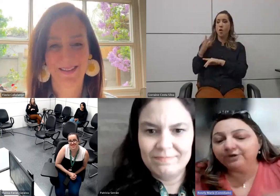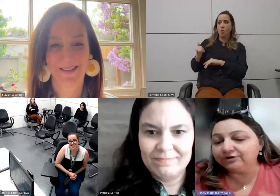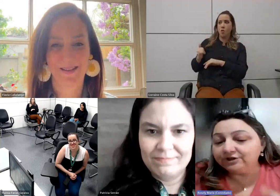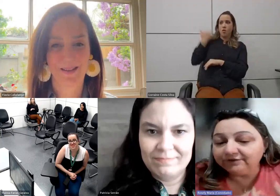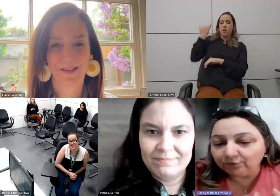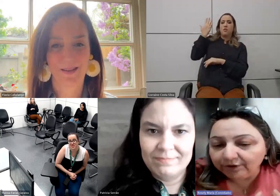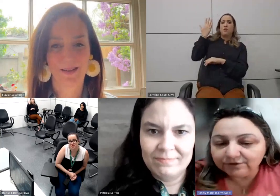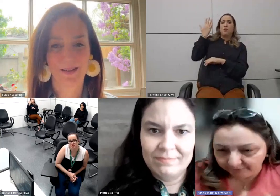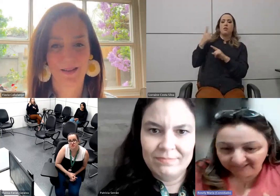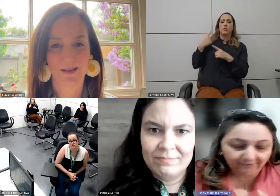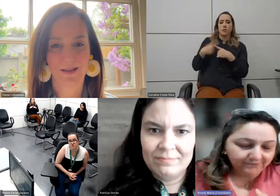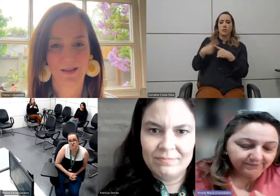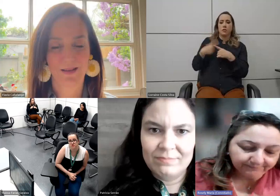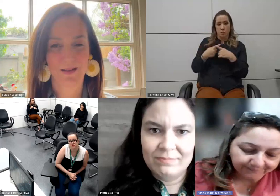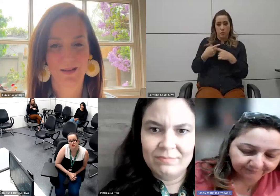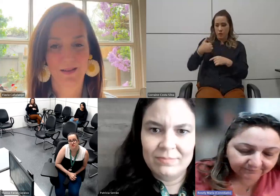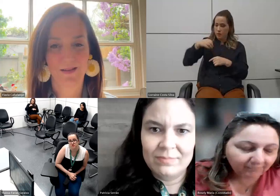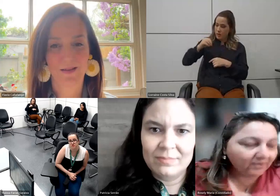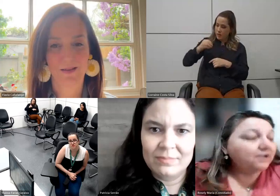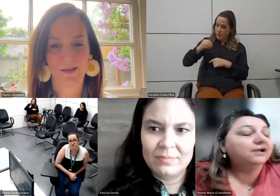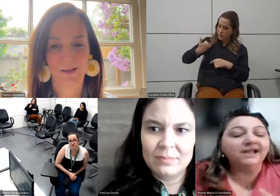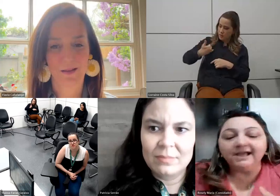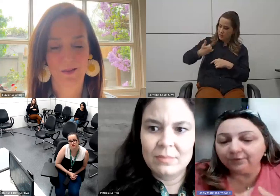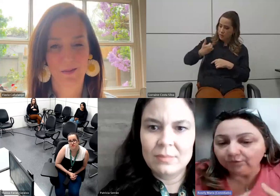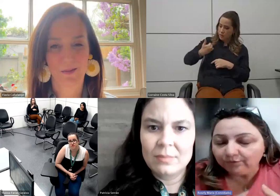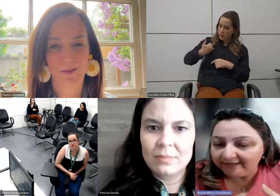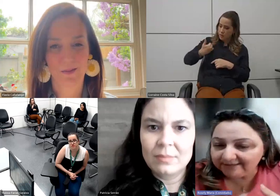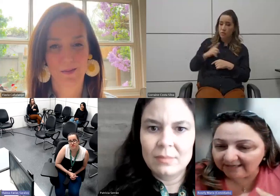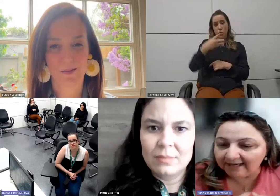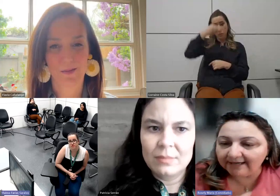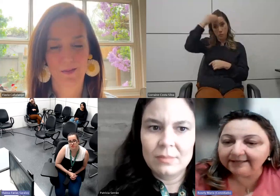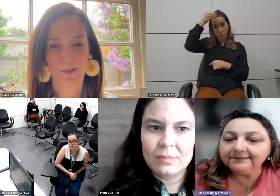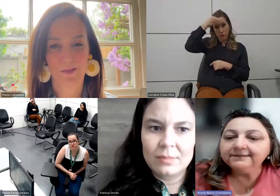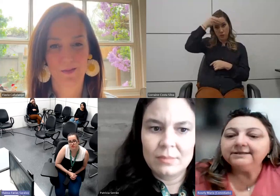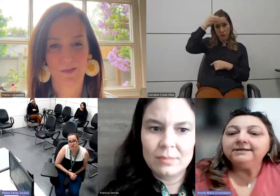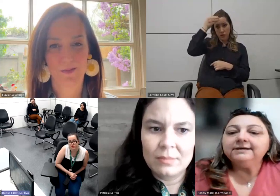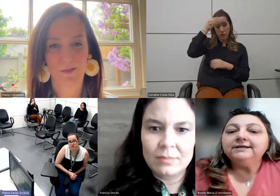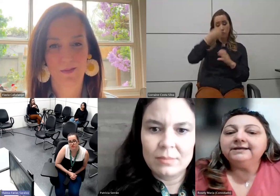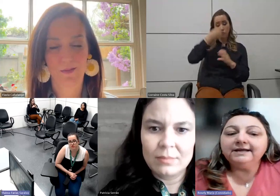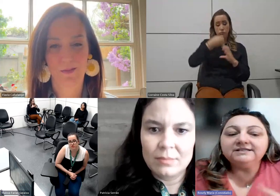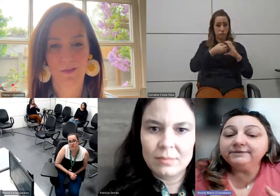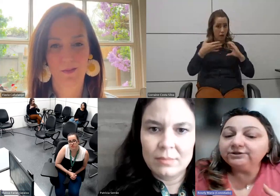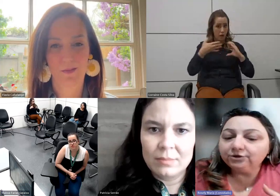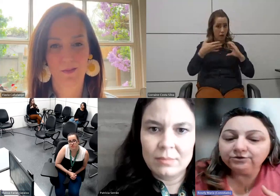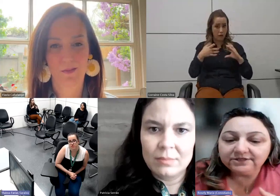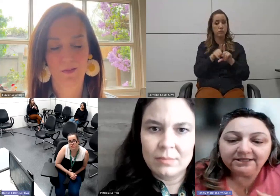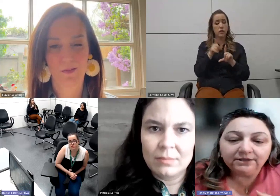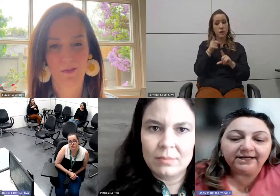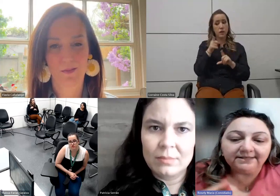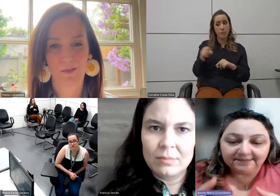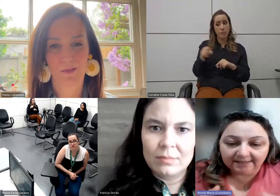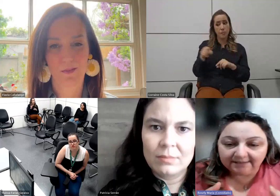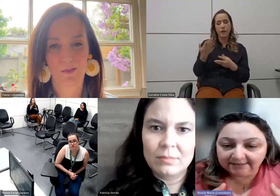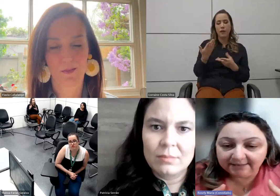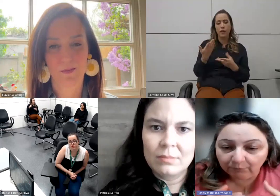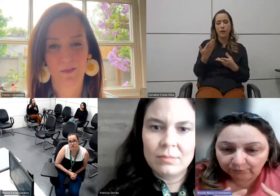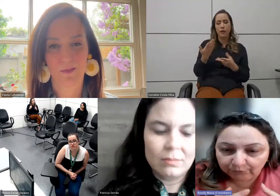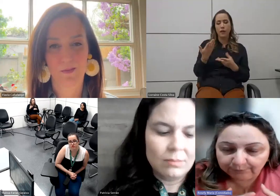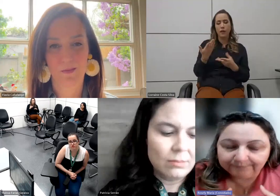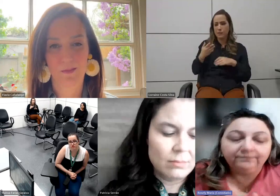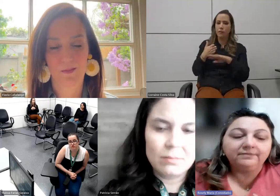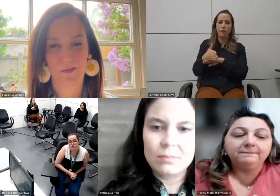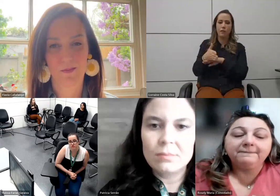anos, porque eu tive dois sobrinhos com doença rara e eles me introduziram nesse